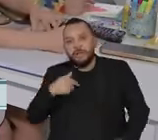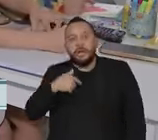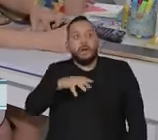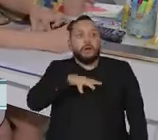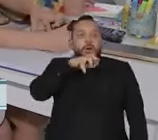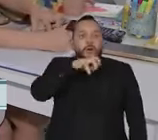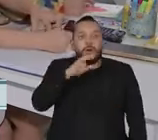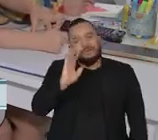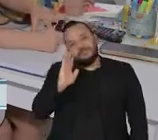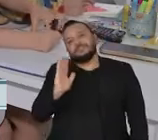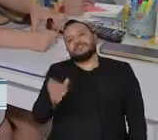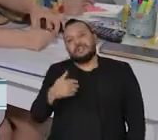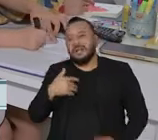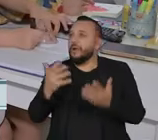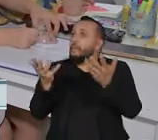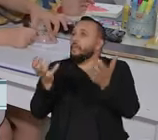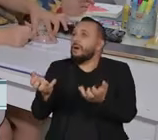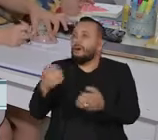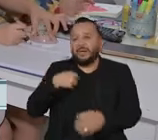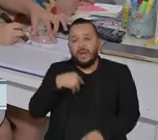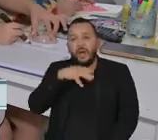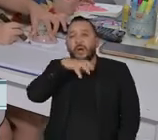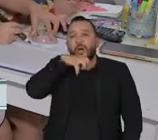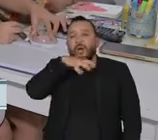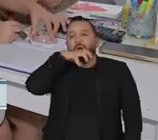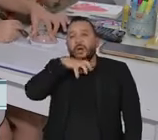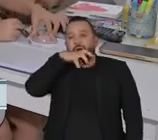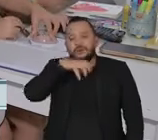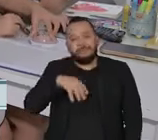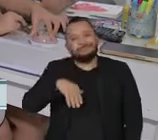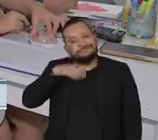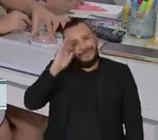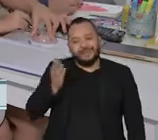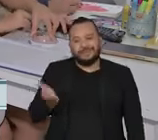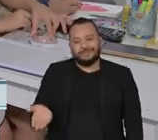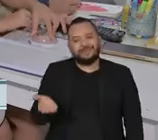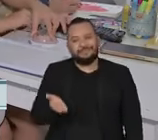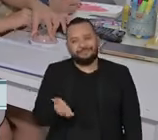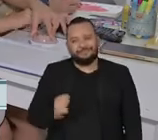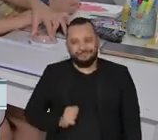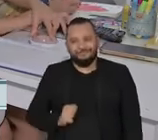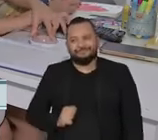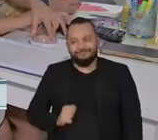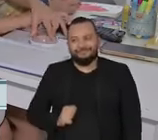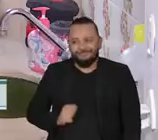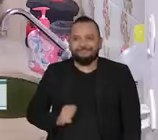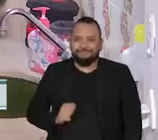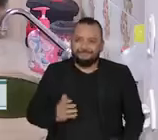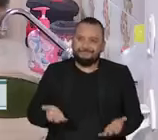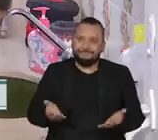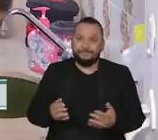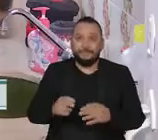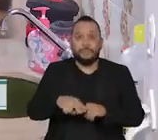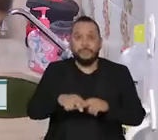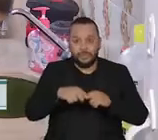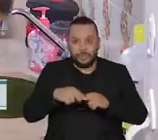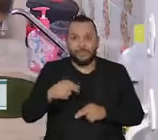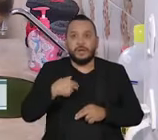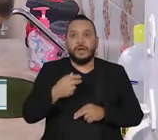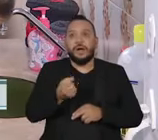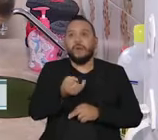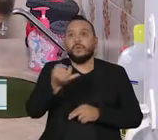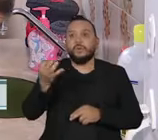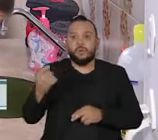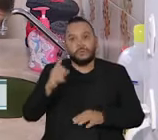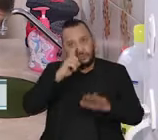frio e seco, elas ficam mais vulneráveis às questões respiratórias. Por isso, alguns cuidados